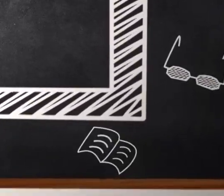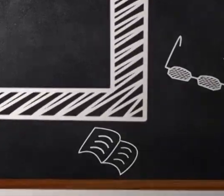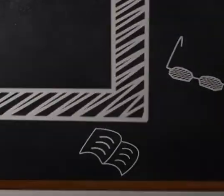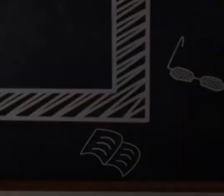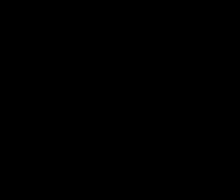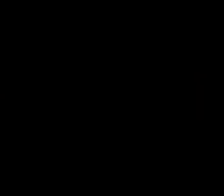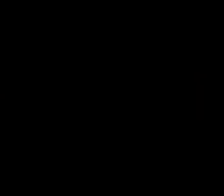Transcrição Obrigado.